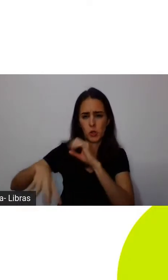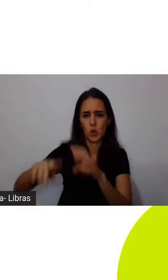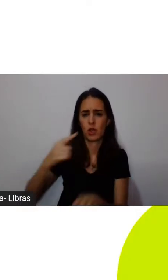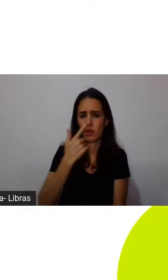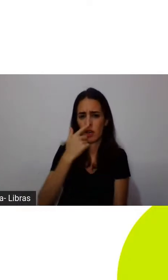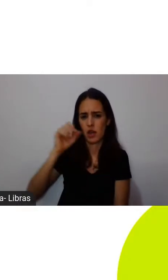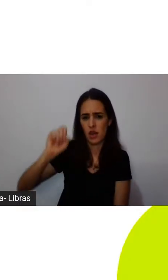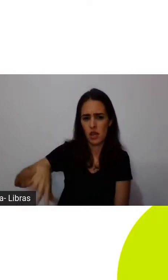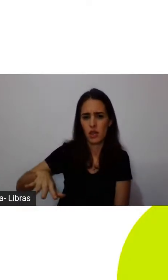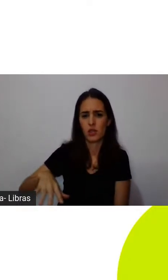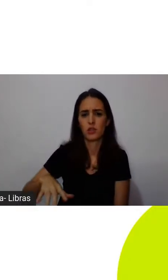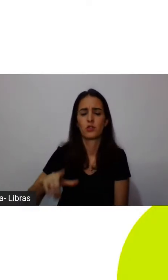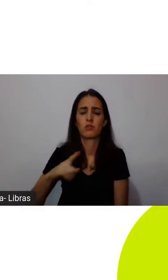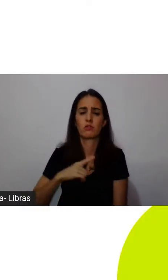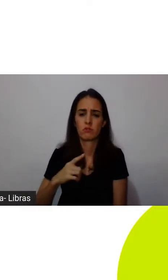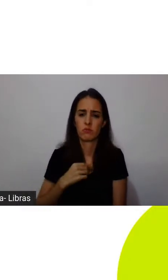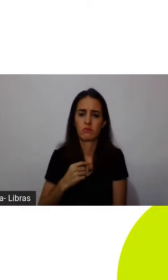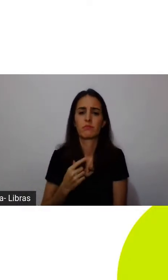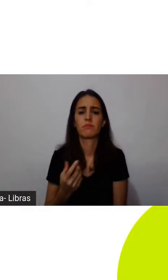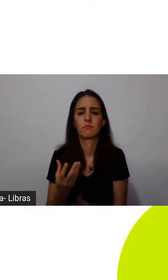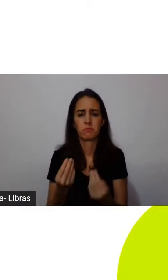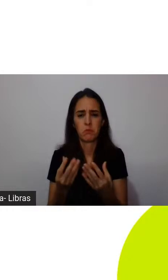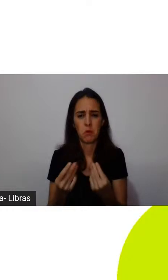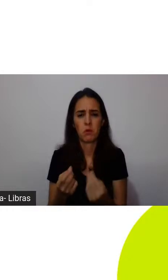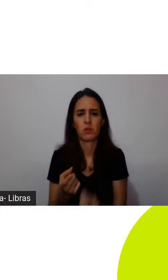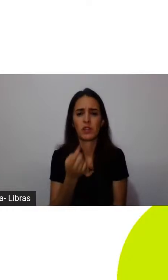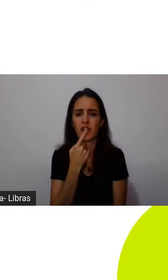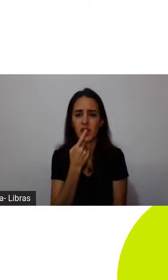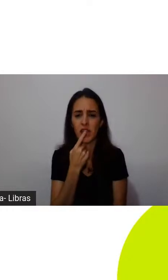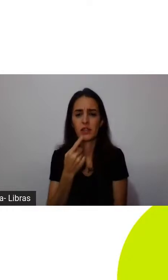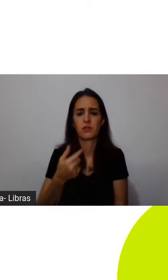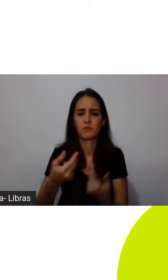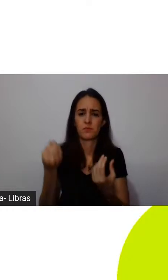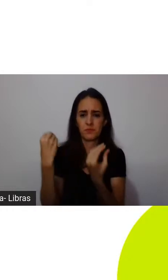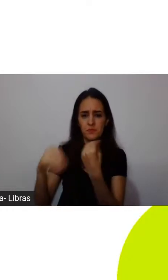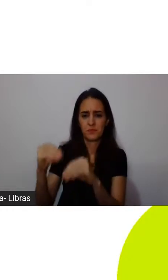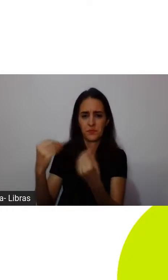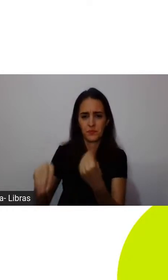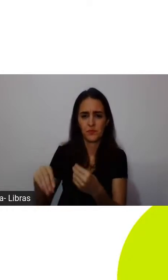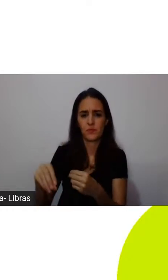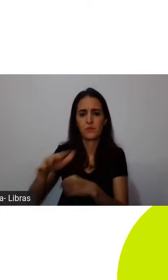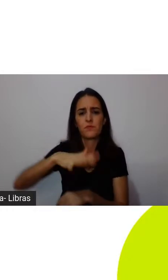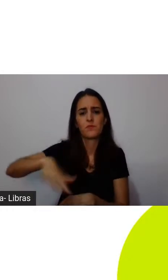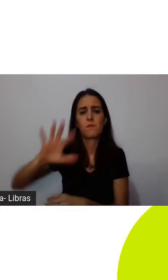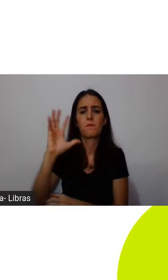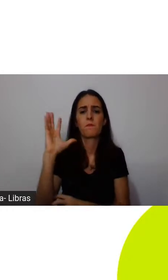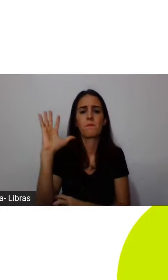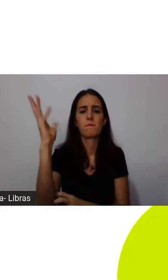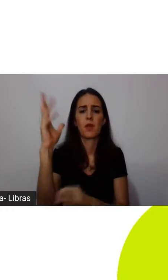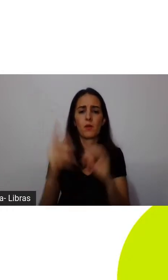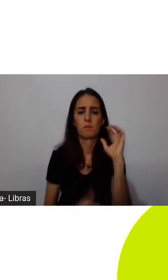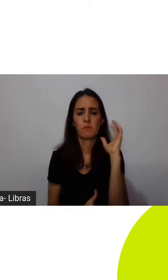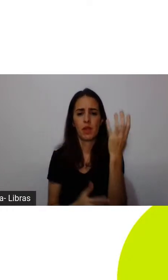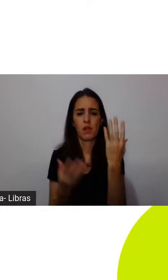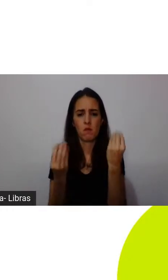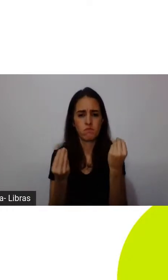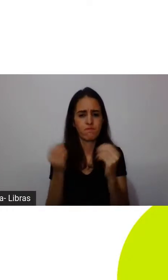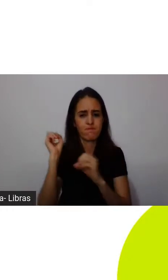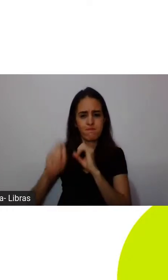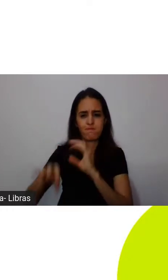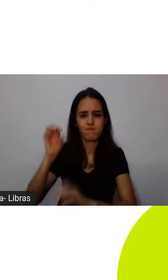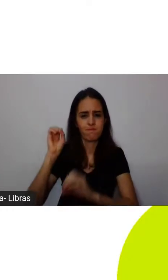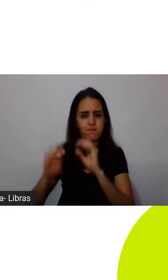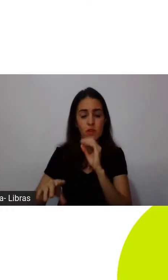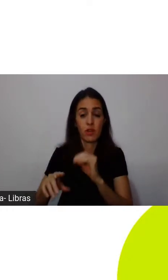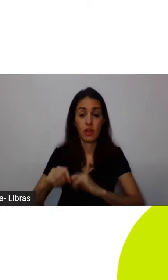gente tem 260 milhões de toneladas de plástico geradas a cada ano. E a indústria